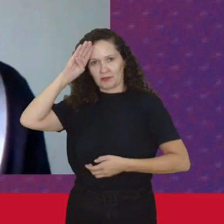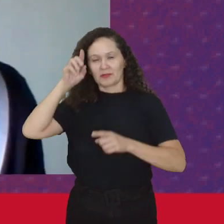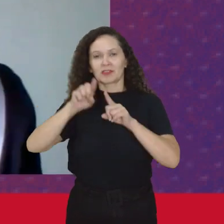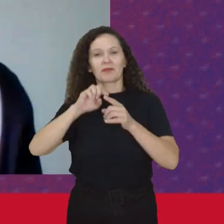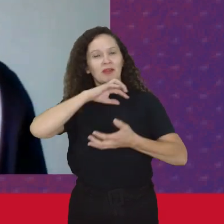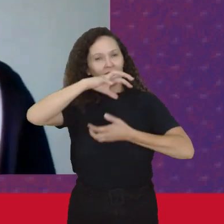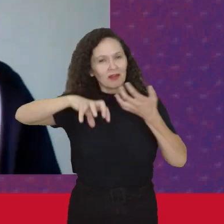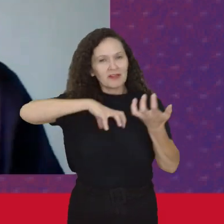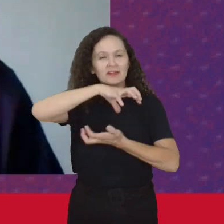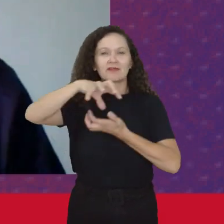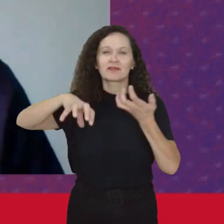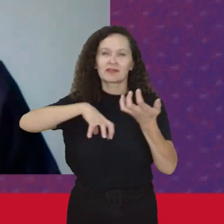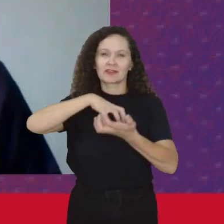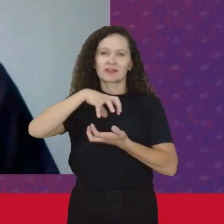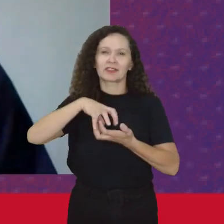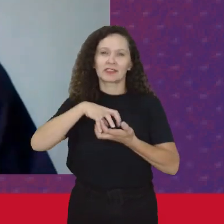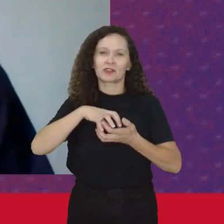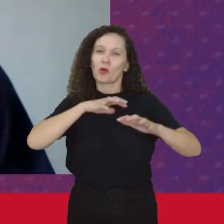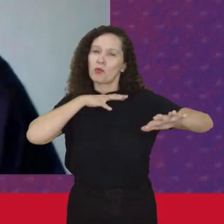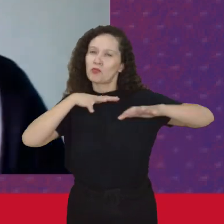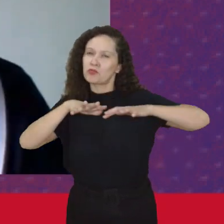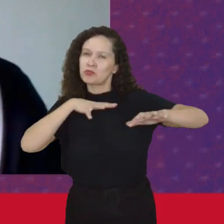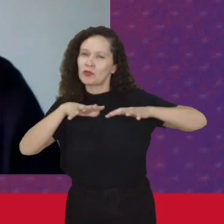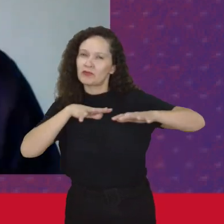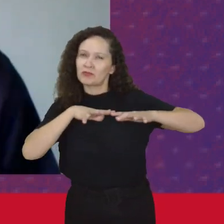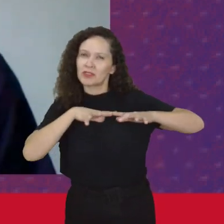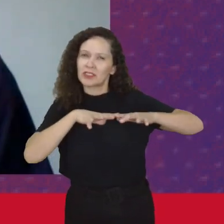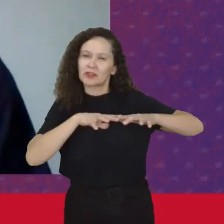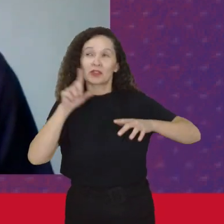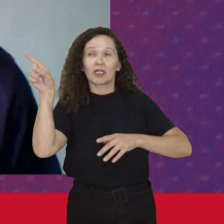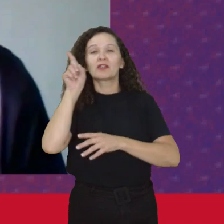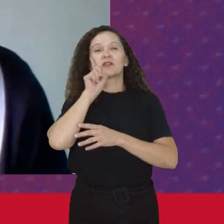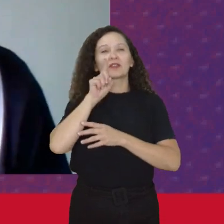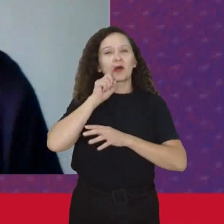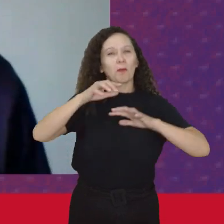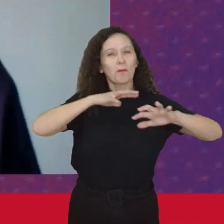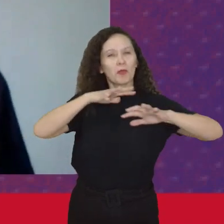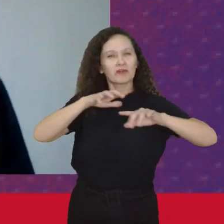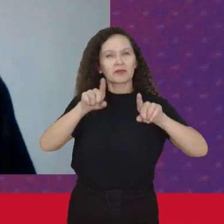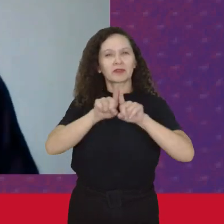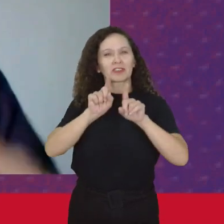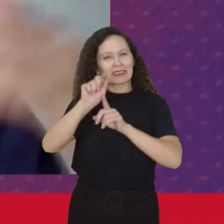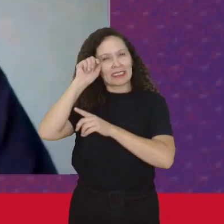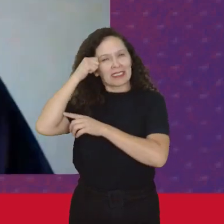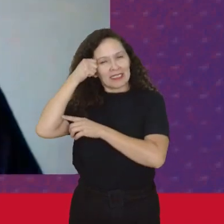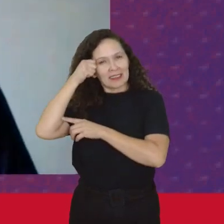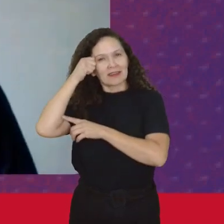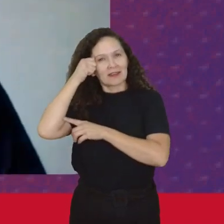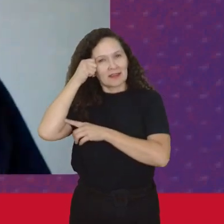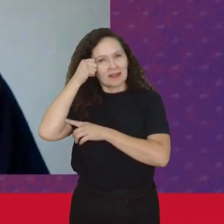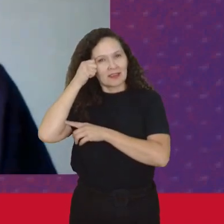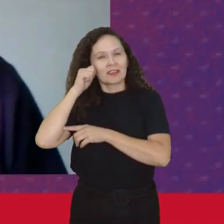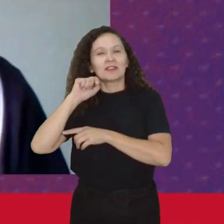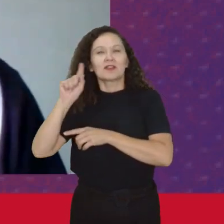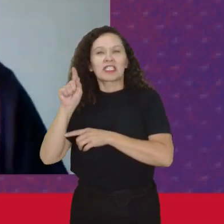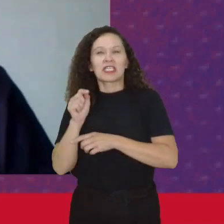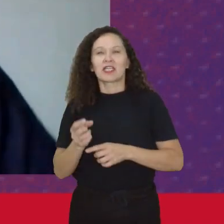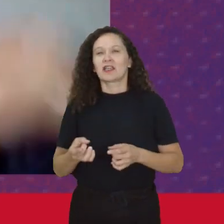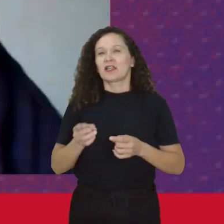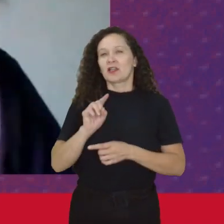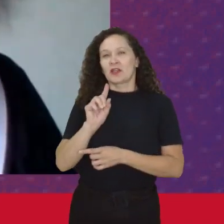revoluções Um movimento Dos direitos Subir Nos Estados Unidos Um movimento Negro Nos Estados Unidos Um movimento HIP